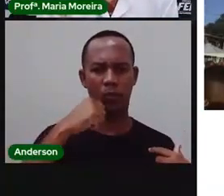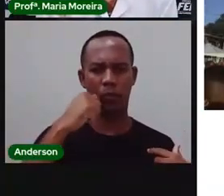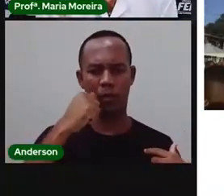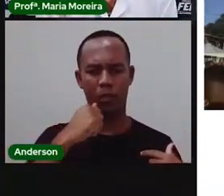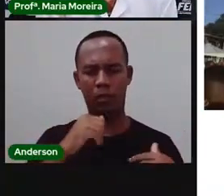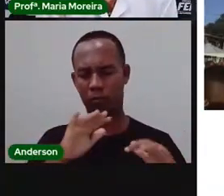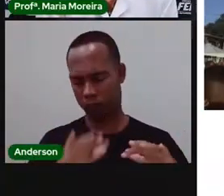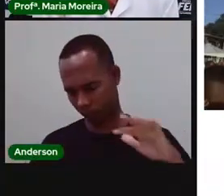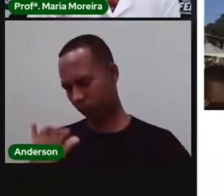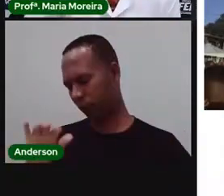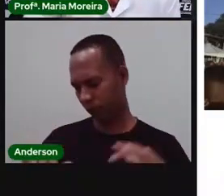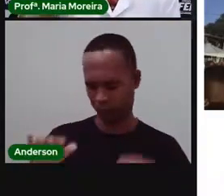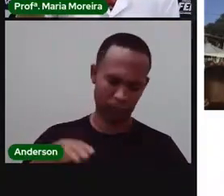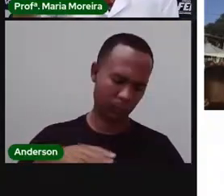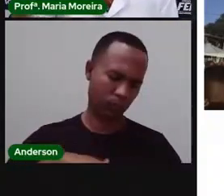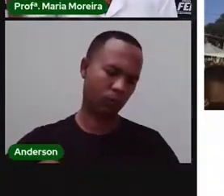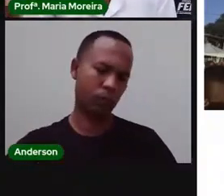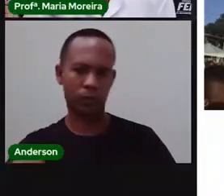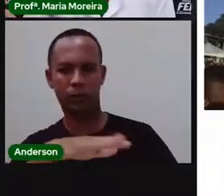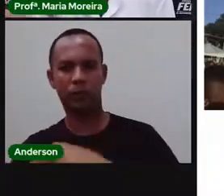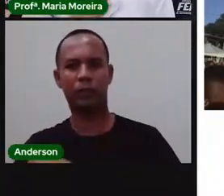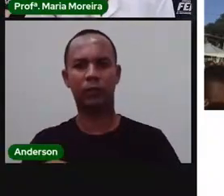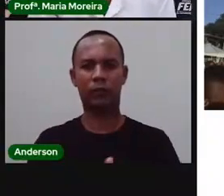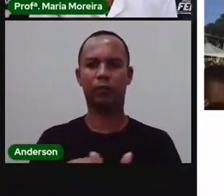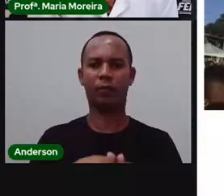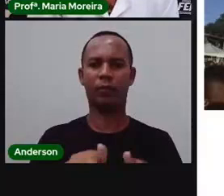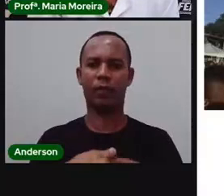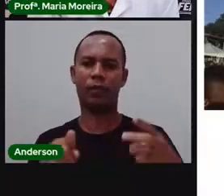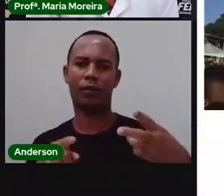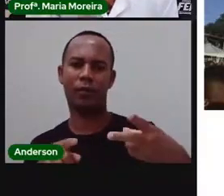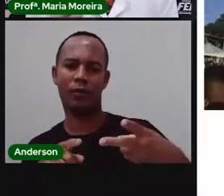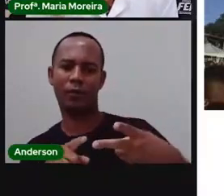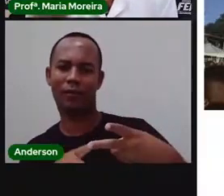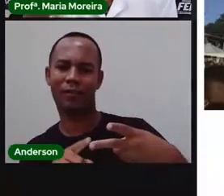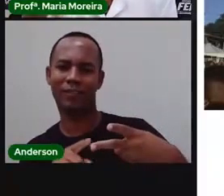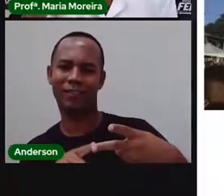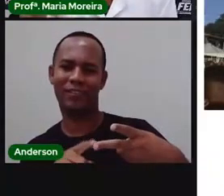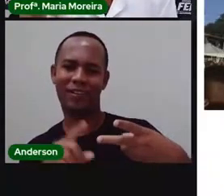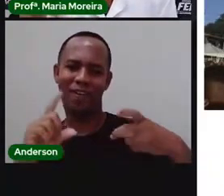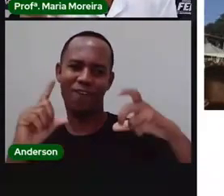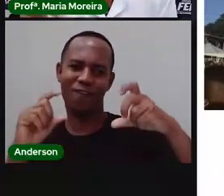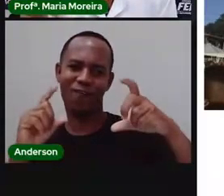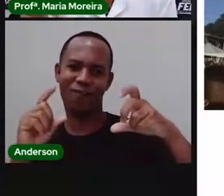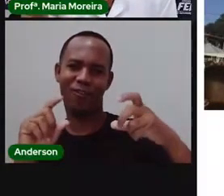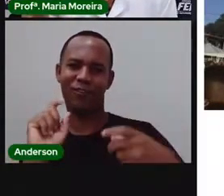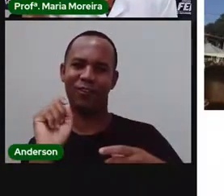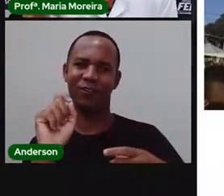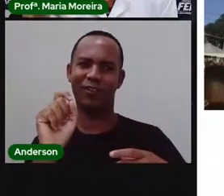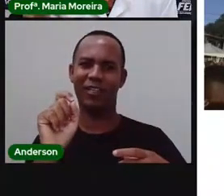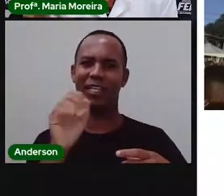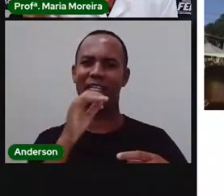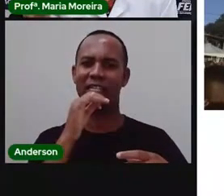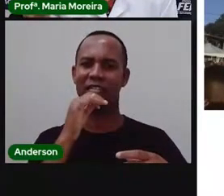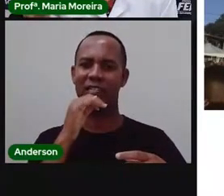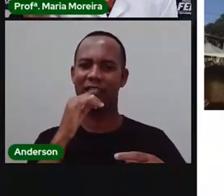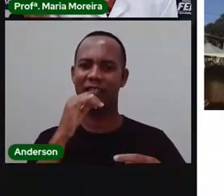pelo centro da cidade. E a última foto, né? Que é uma foto da...